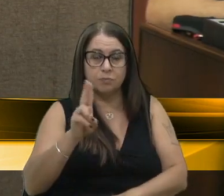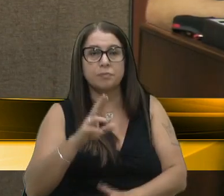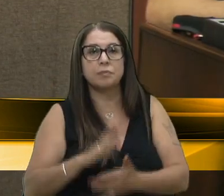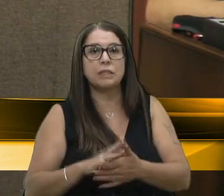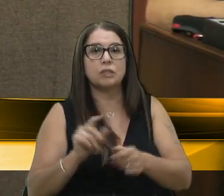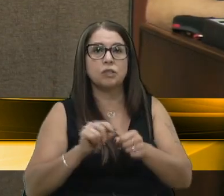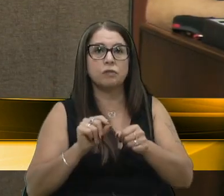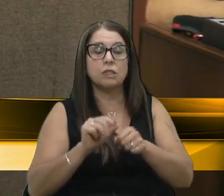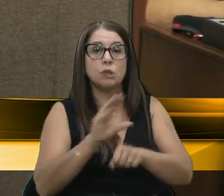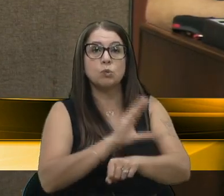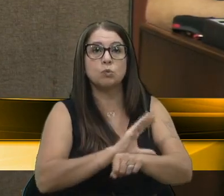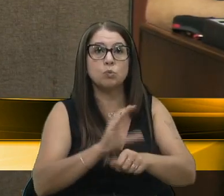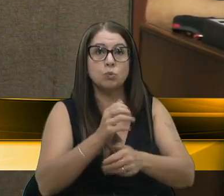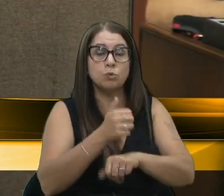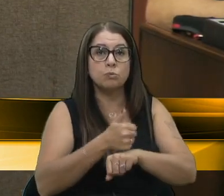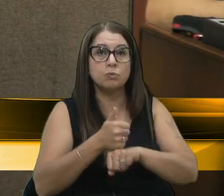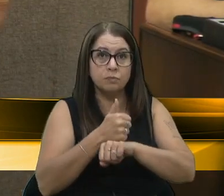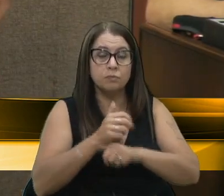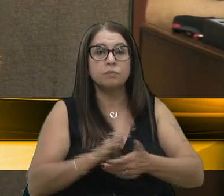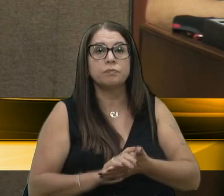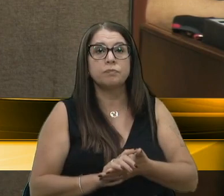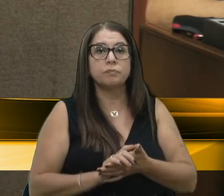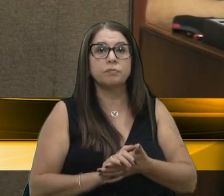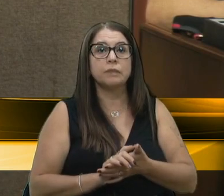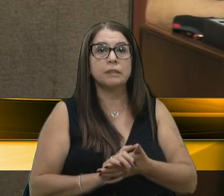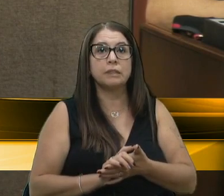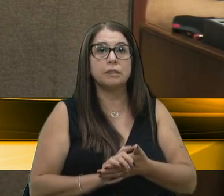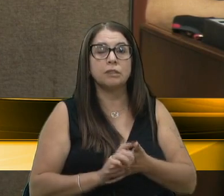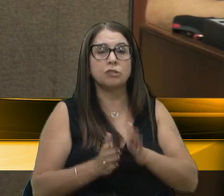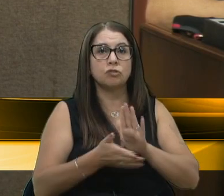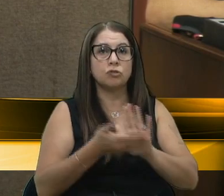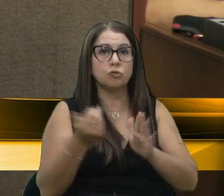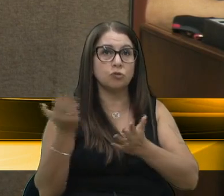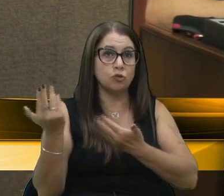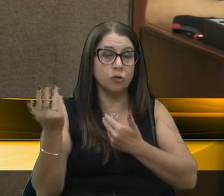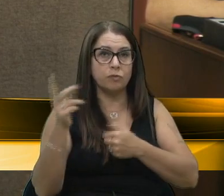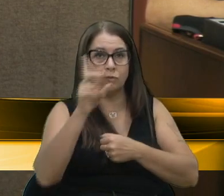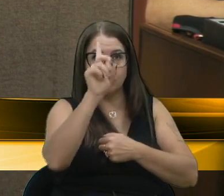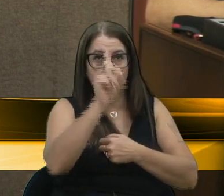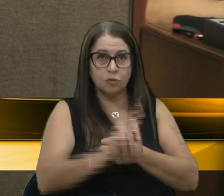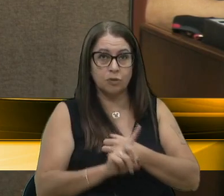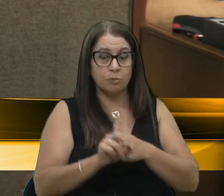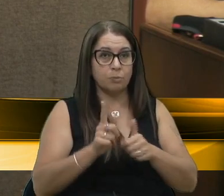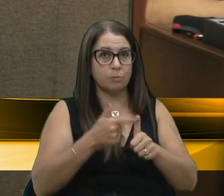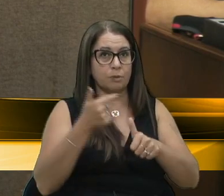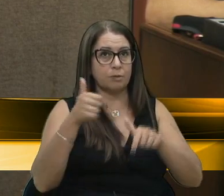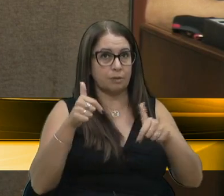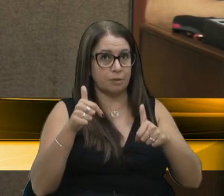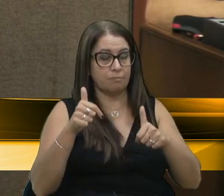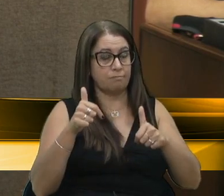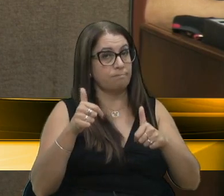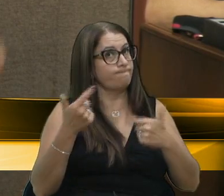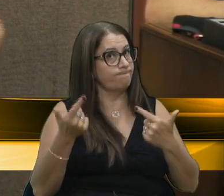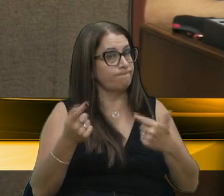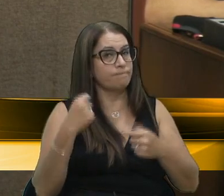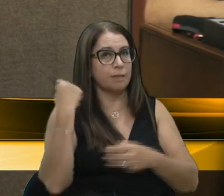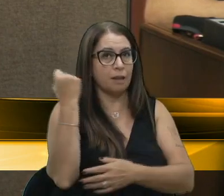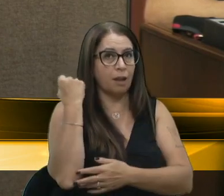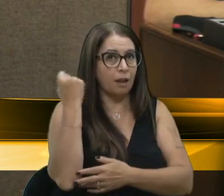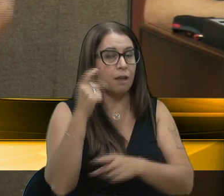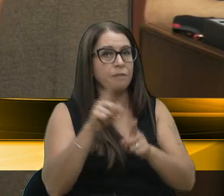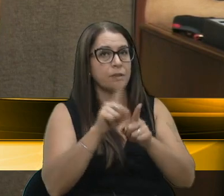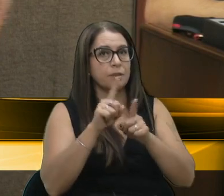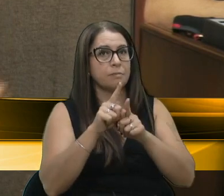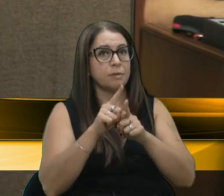de fazer um curso profissionalizante. E tirar do jovem o direito do primeiro emprego é algo muito grave, inclusive